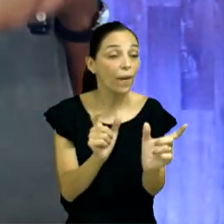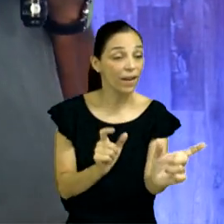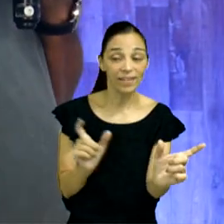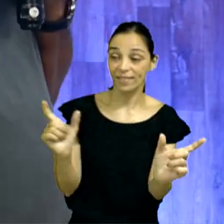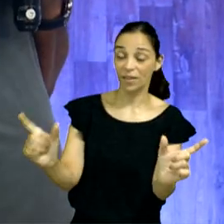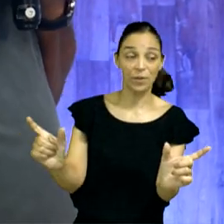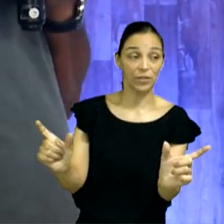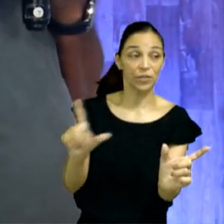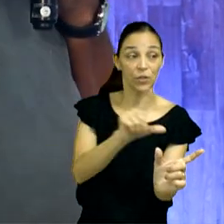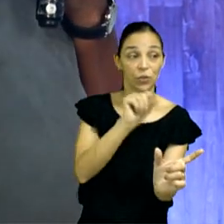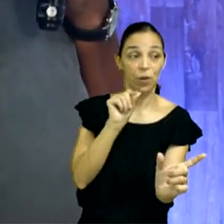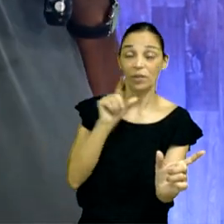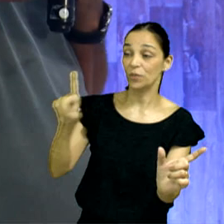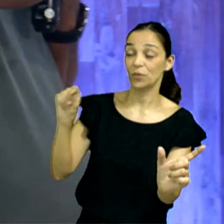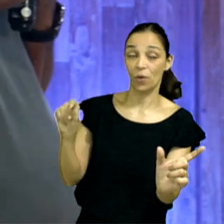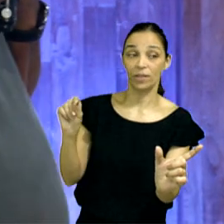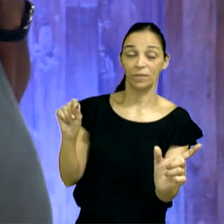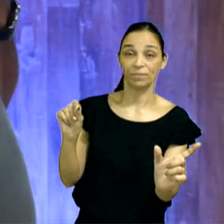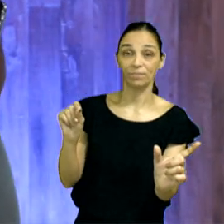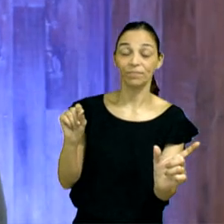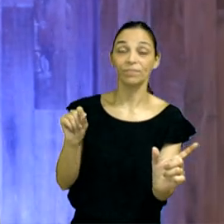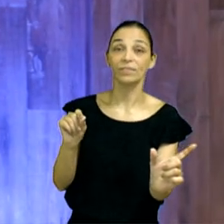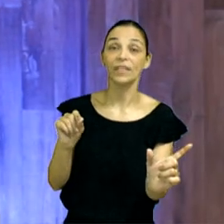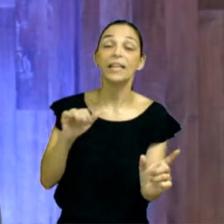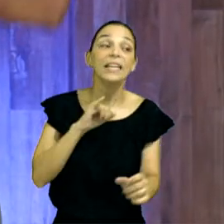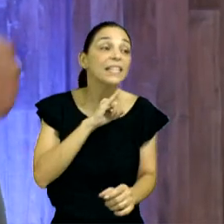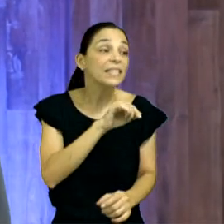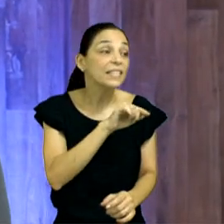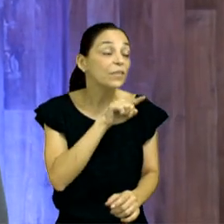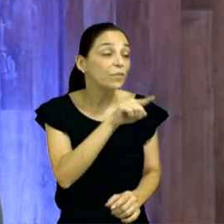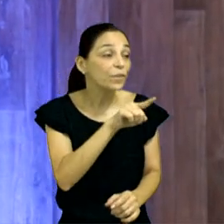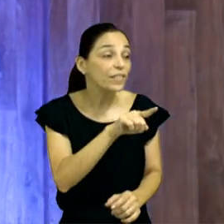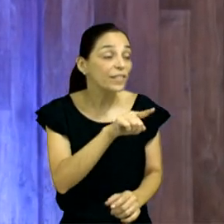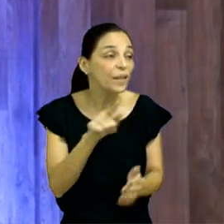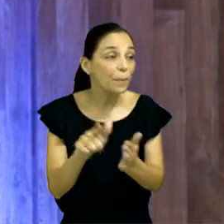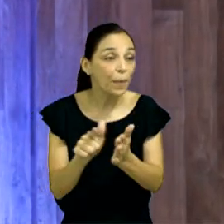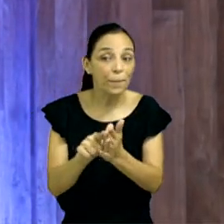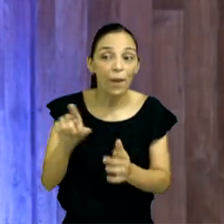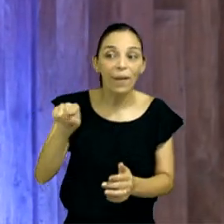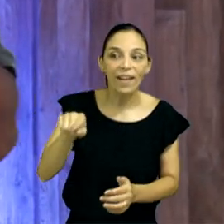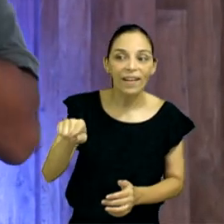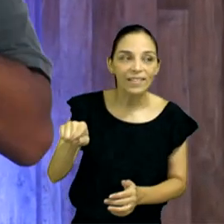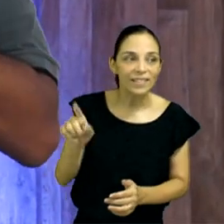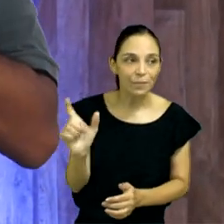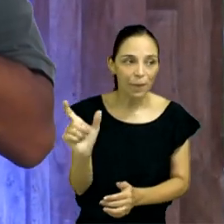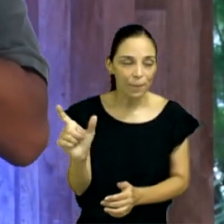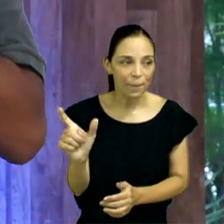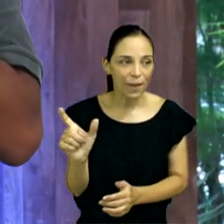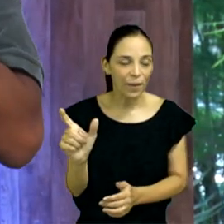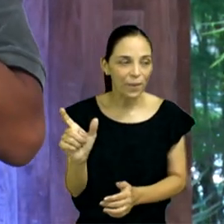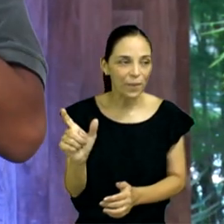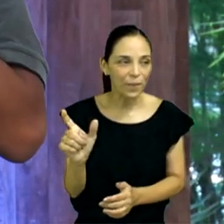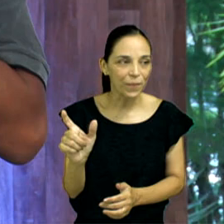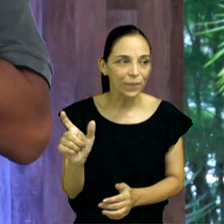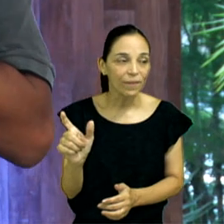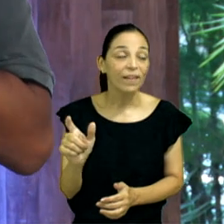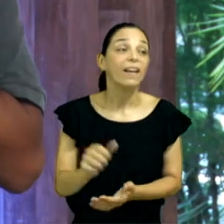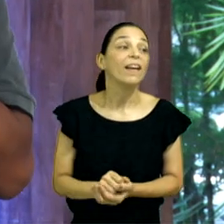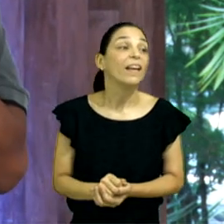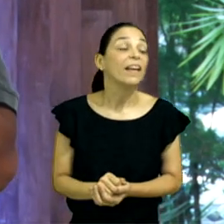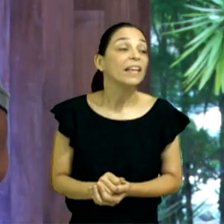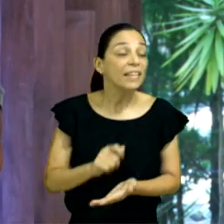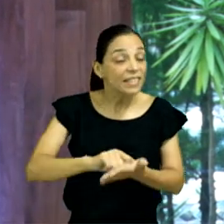inocente, estava livre. Certo? Só que aquele rei mal intencionado, o ele fez? Escreveu o condenado nos dois